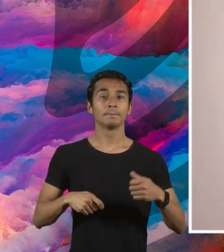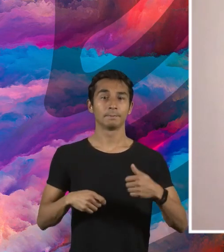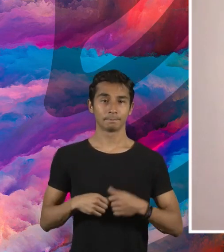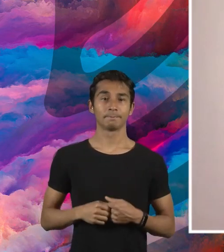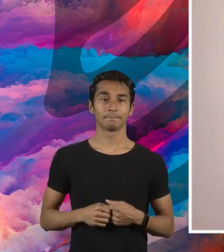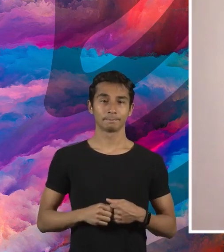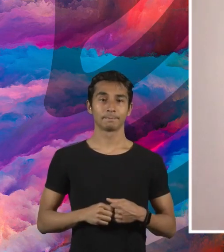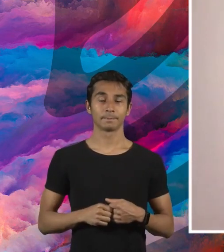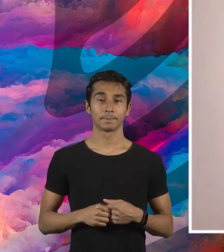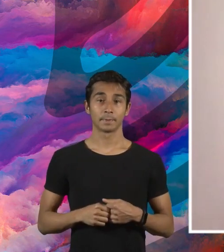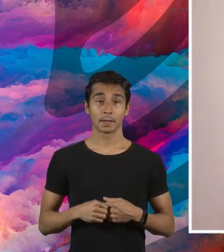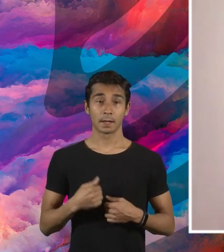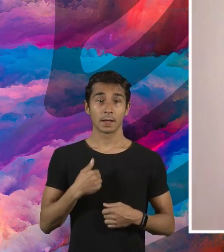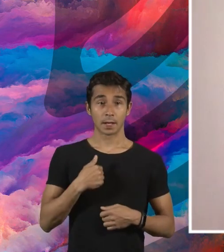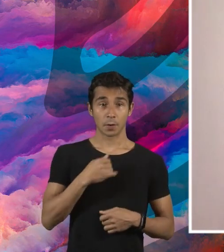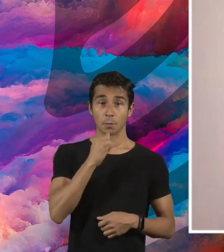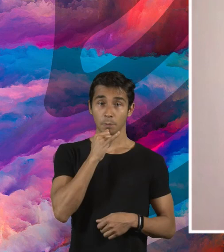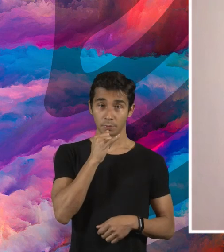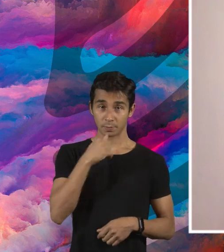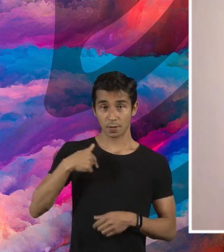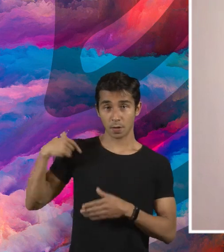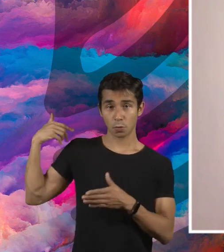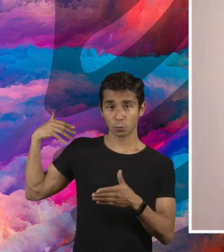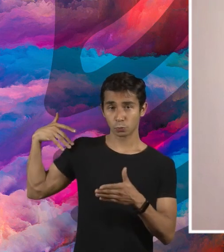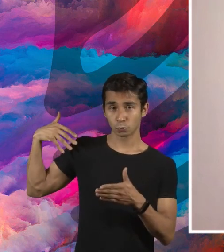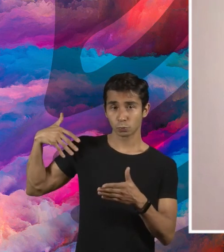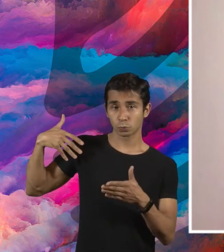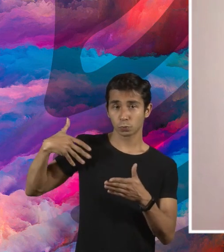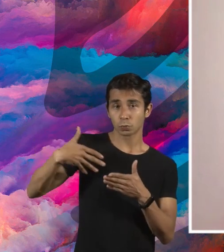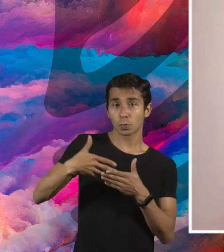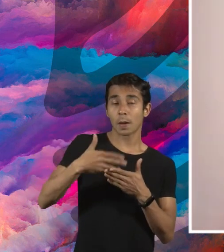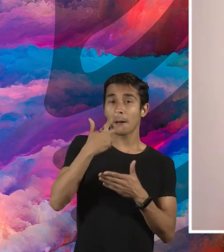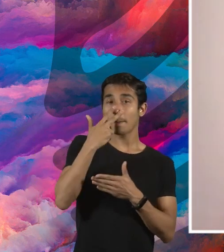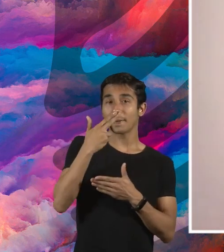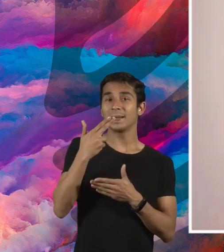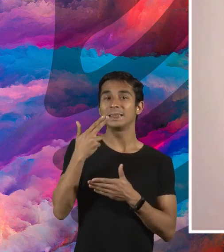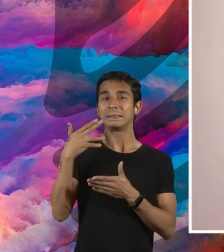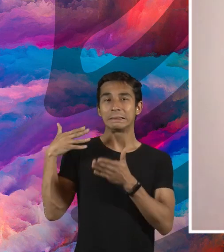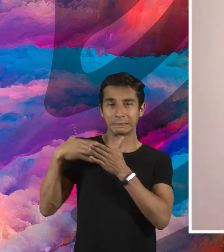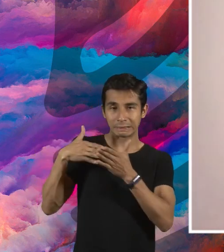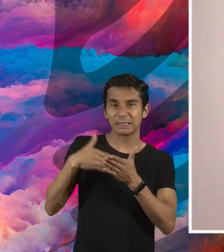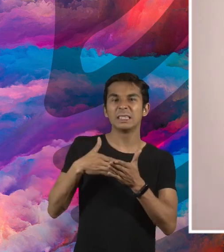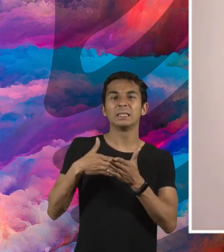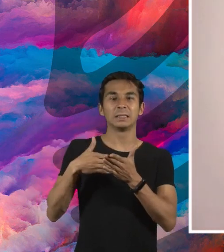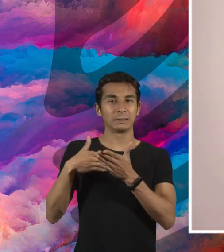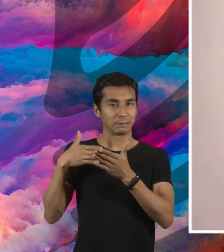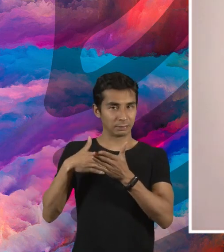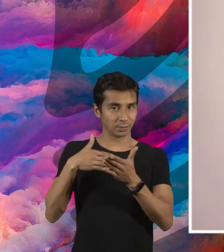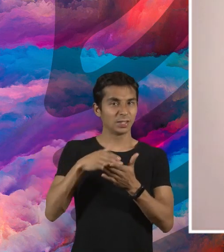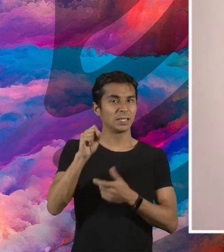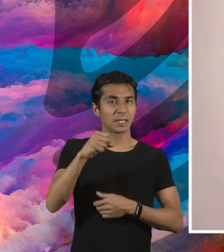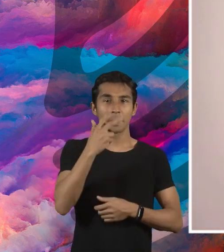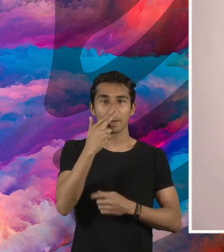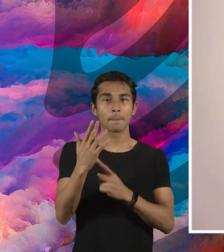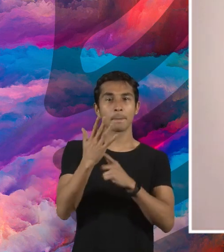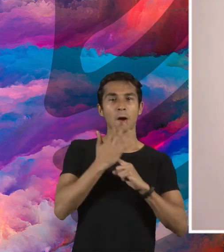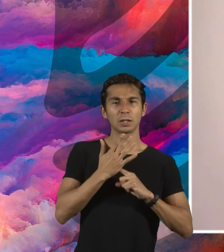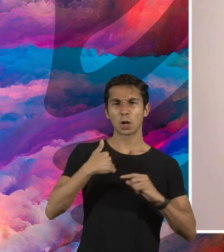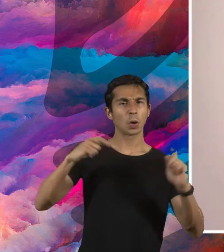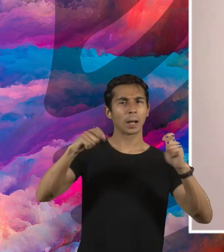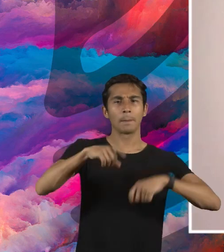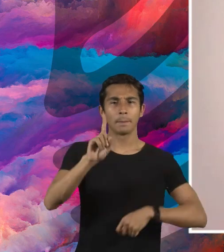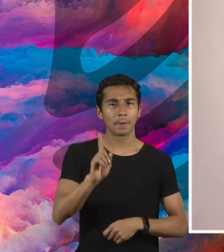por exemplo, o meu caminhar, tudo vinha me mostrar que não, você não é capaz de onde você vem, uma mulher negra da